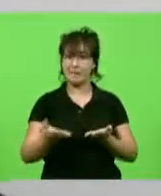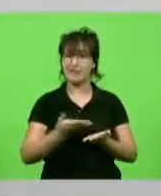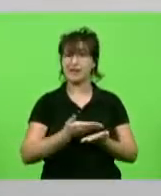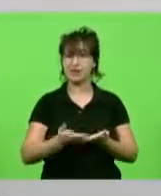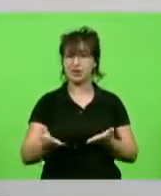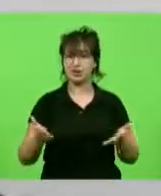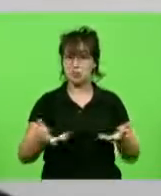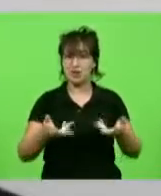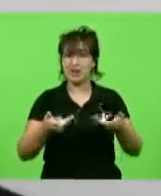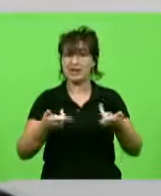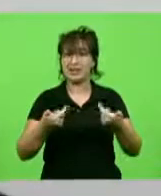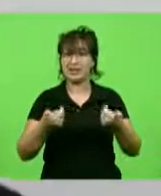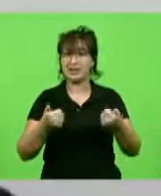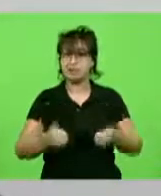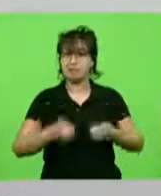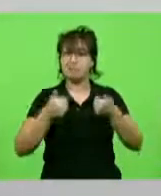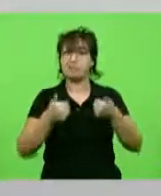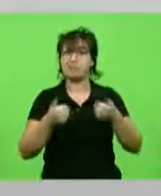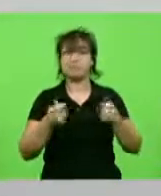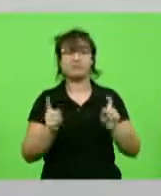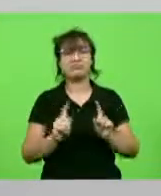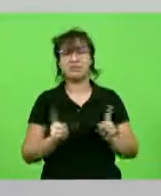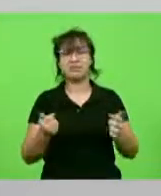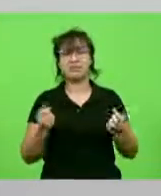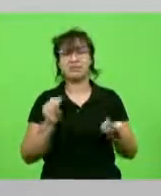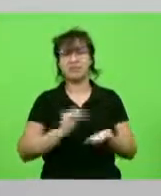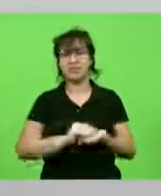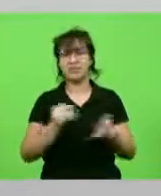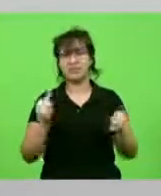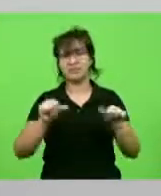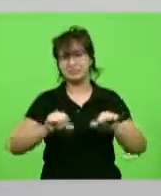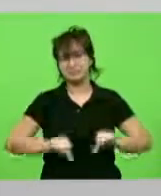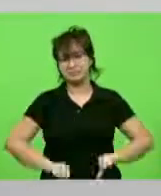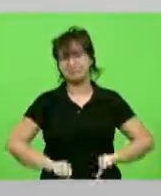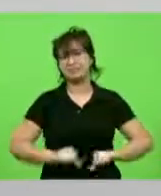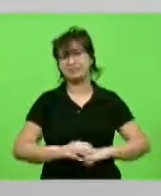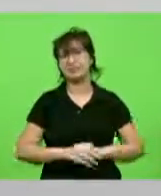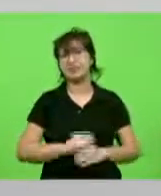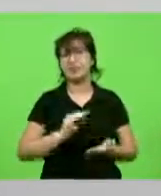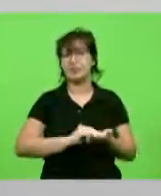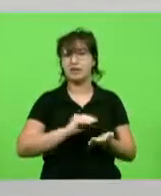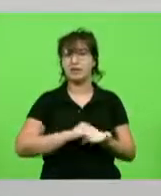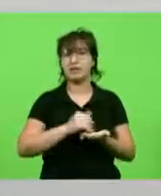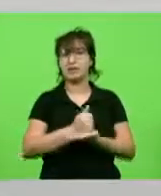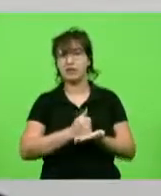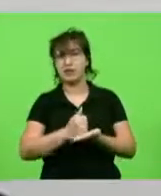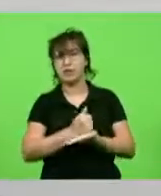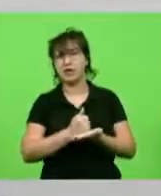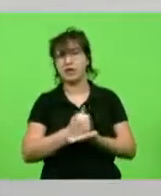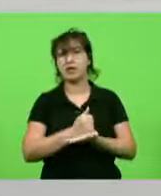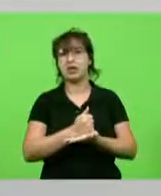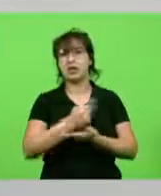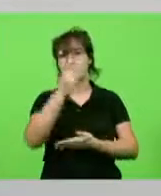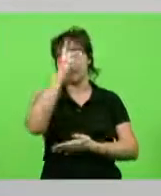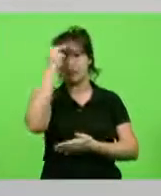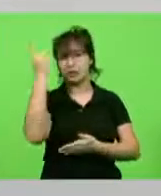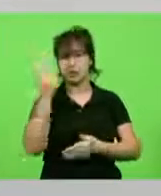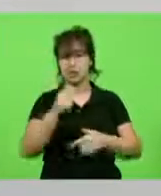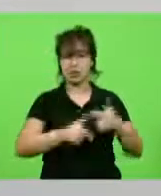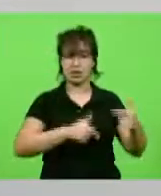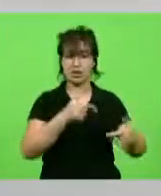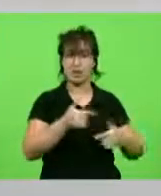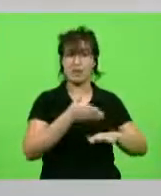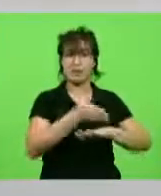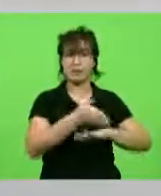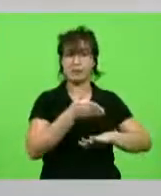porque é exatamente a questão de quando está faltando medicamentos, quando está faltando pessoal e aí inclusive o risco de